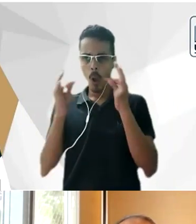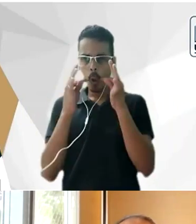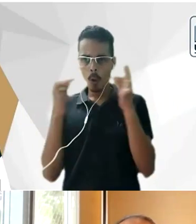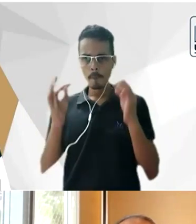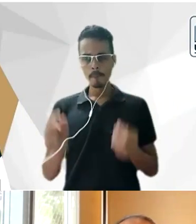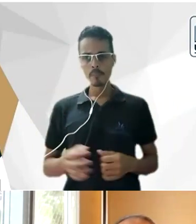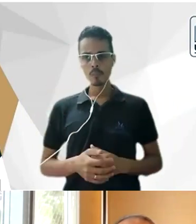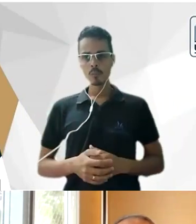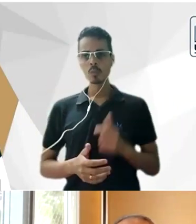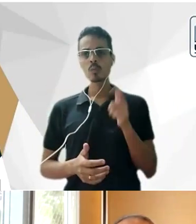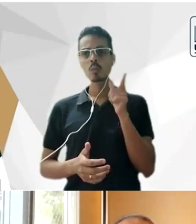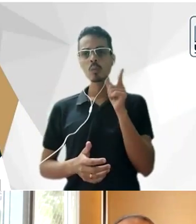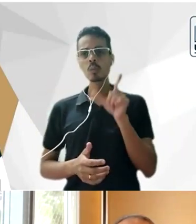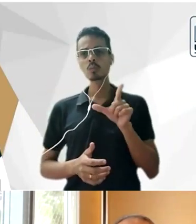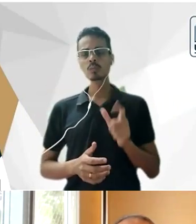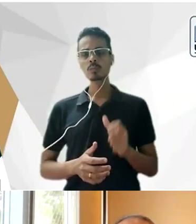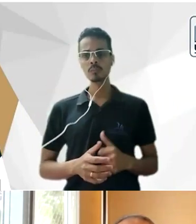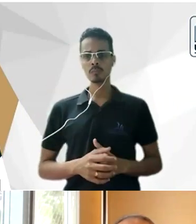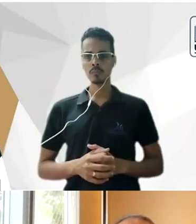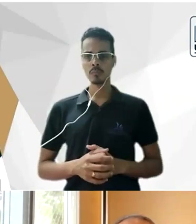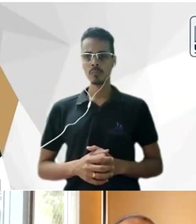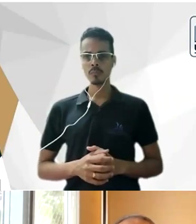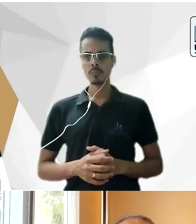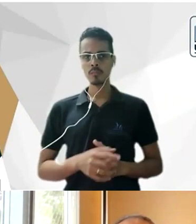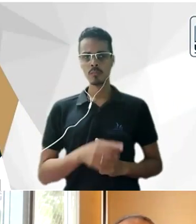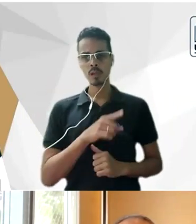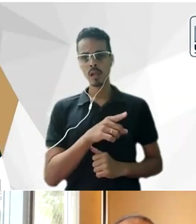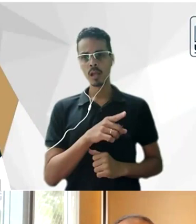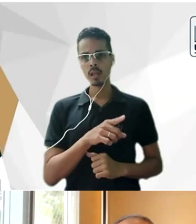ganhando o rótulo de intérprete oficial